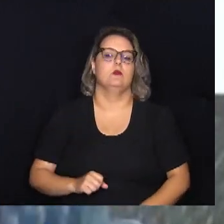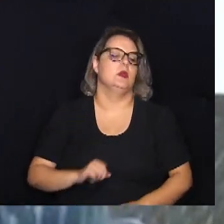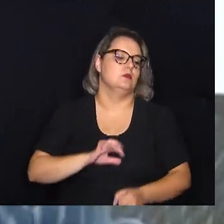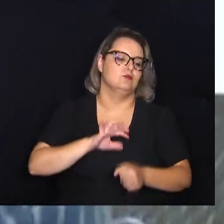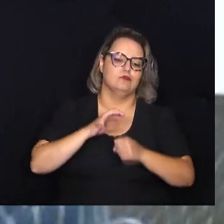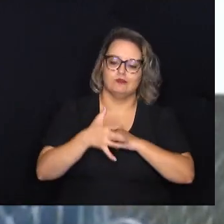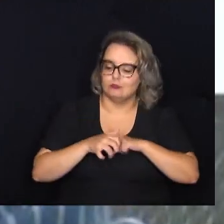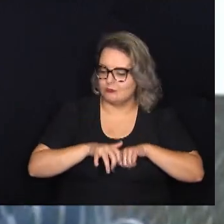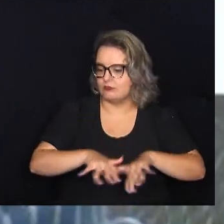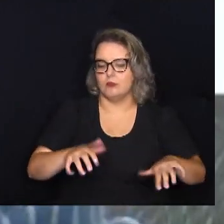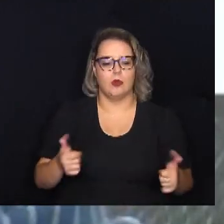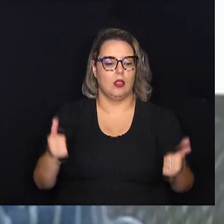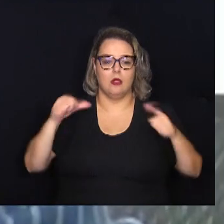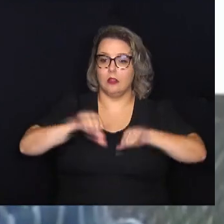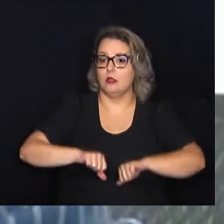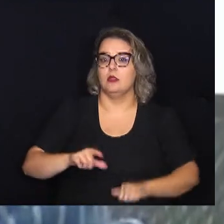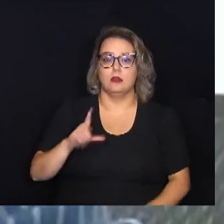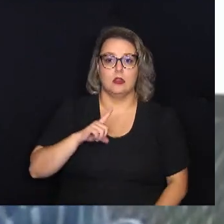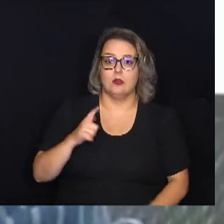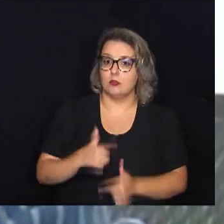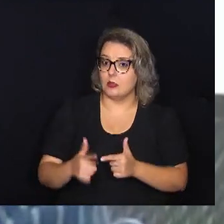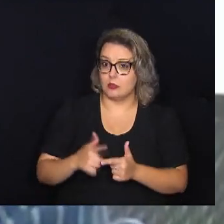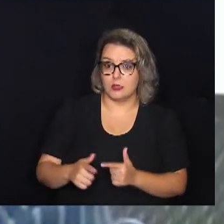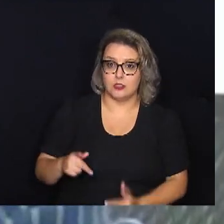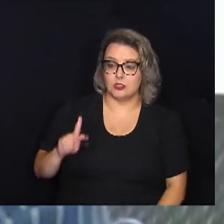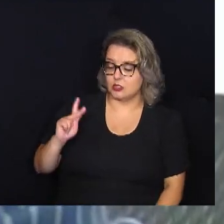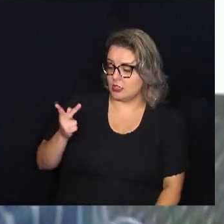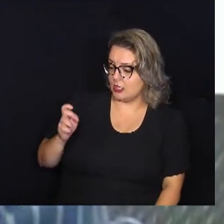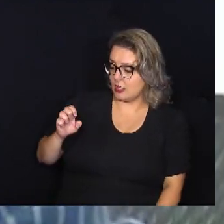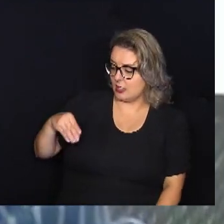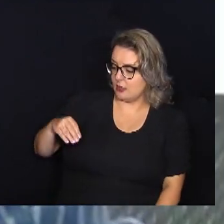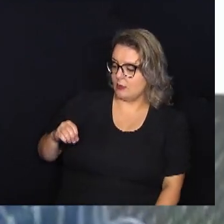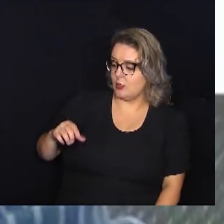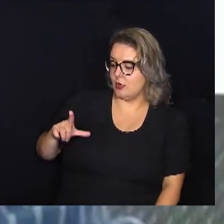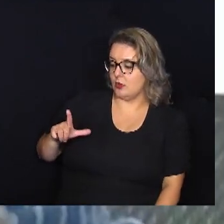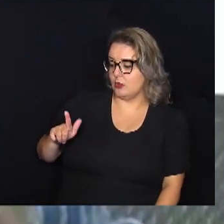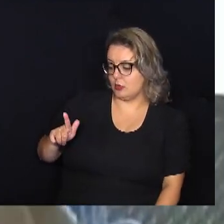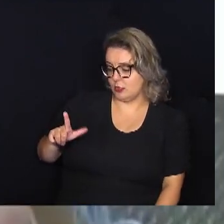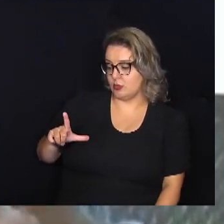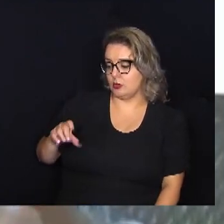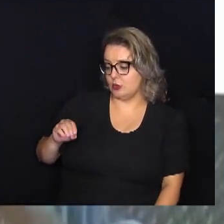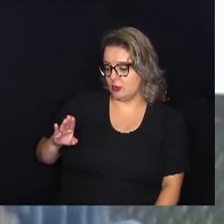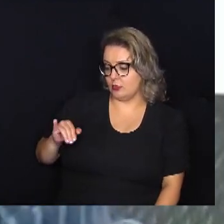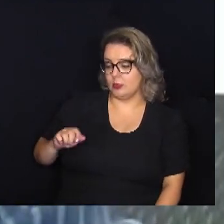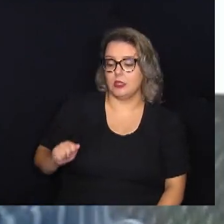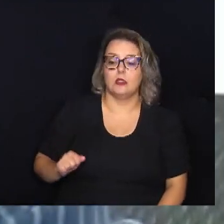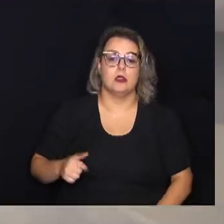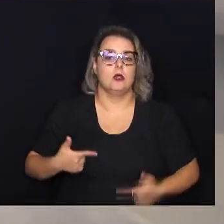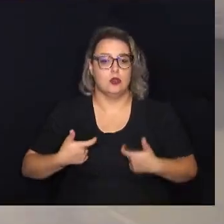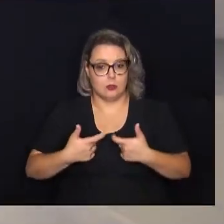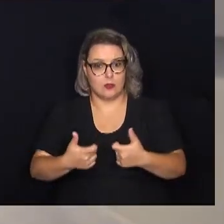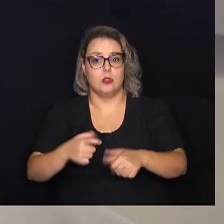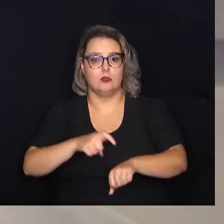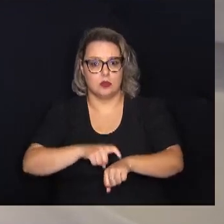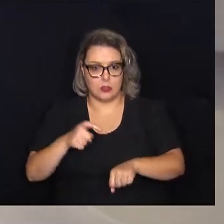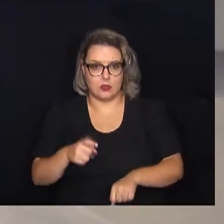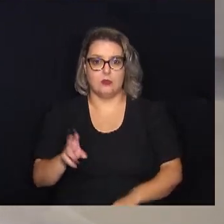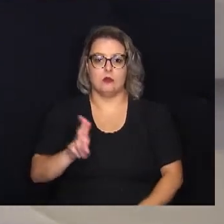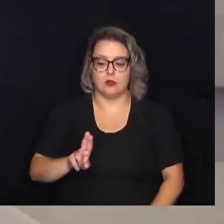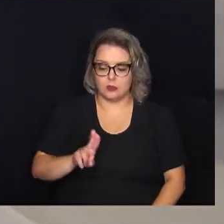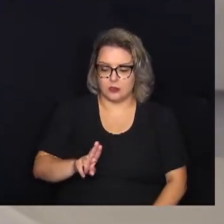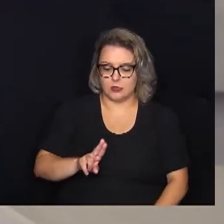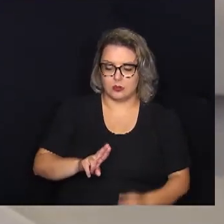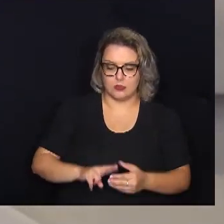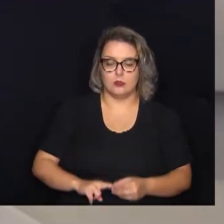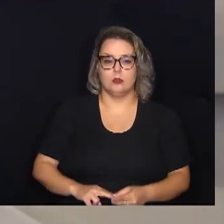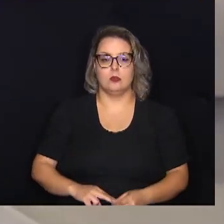escassez mundial de imunoglobulina. Em situações de guerra, como estamos passando agora. Portanto, é um produto estratégico para o país. O governo federal